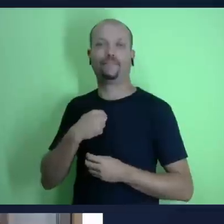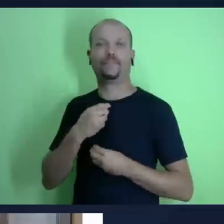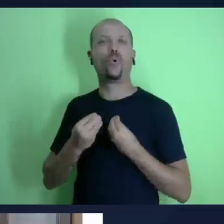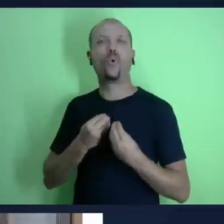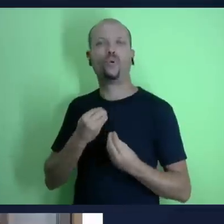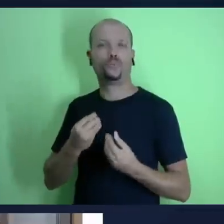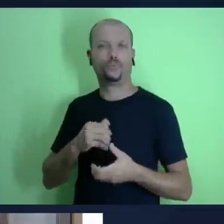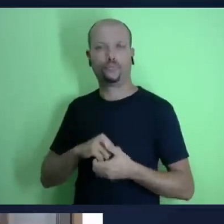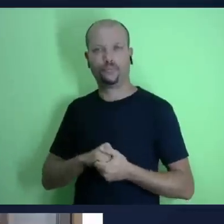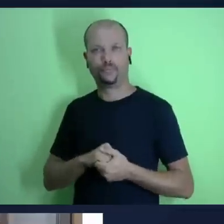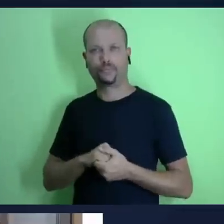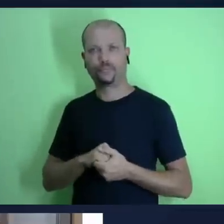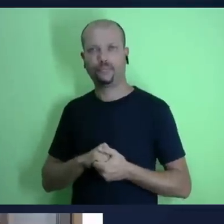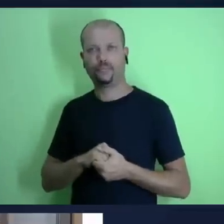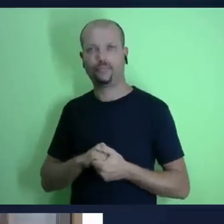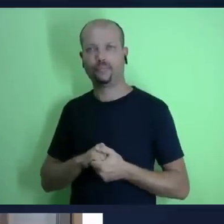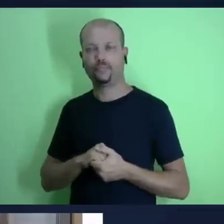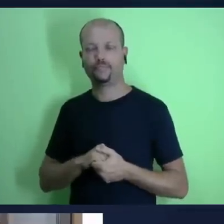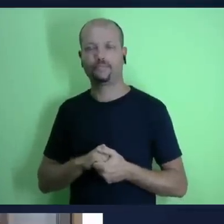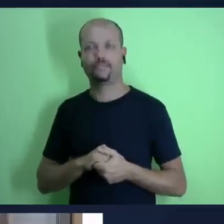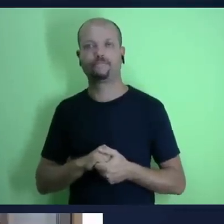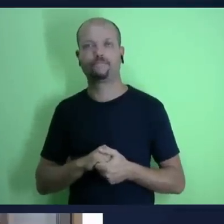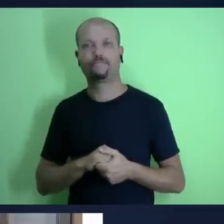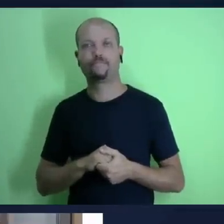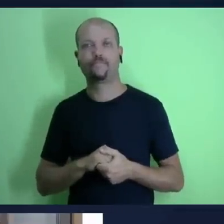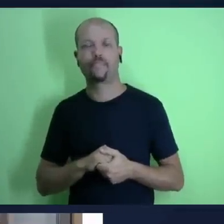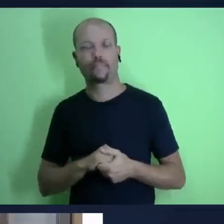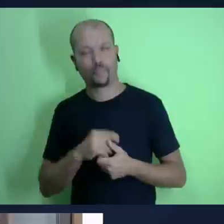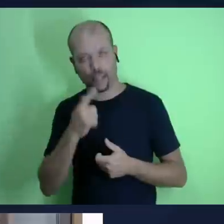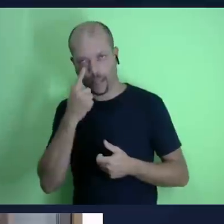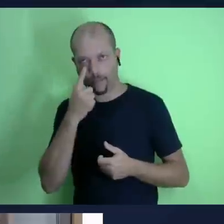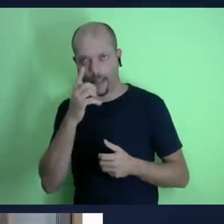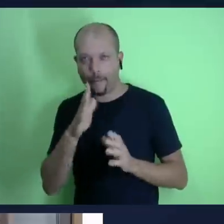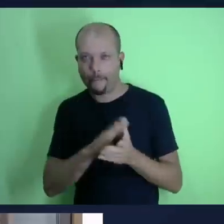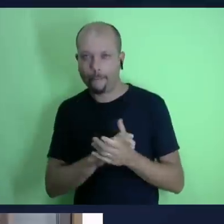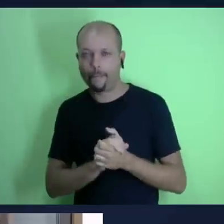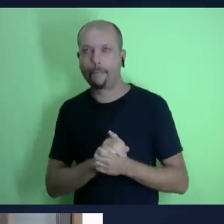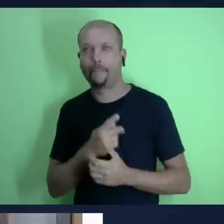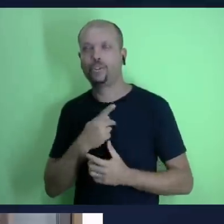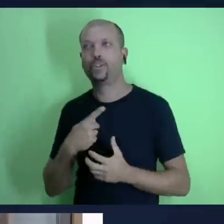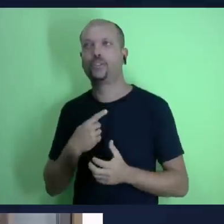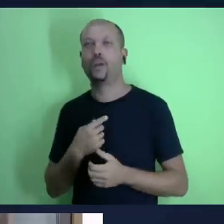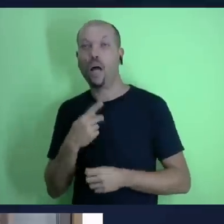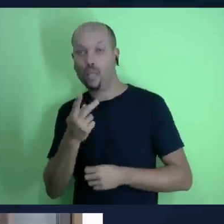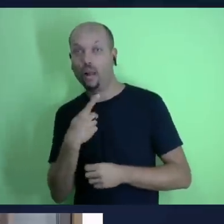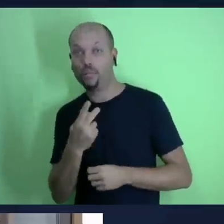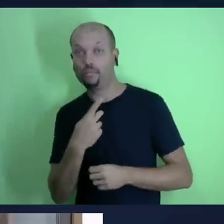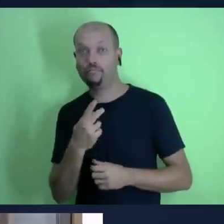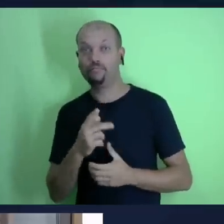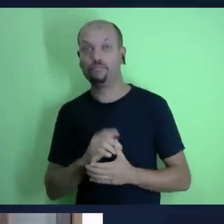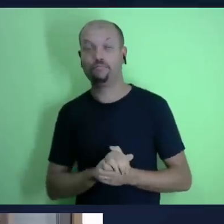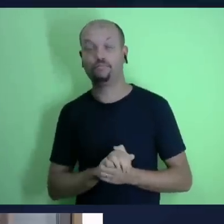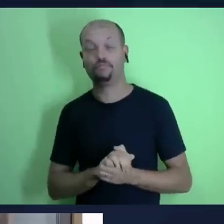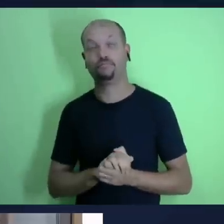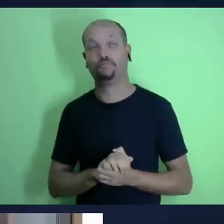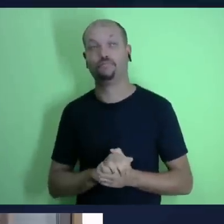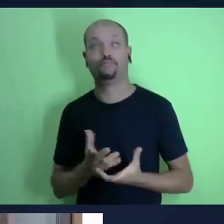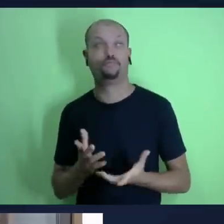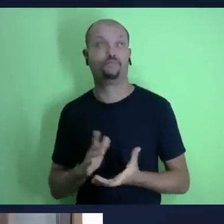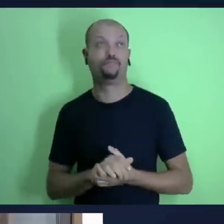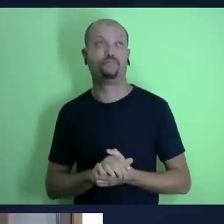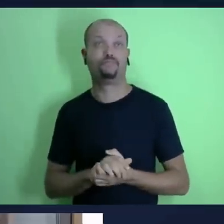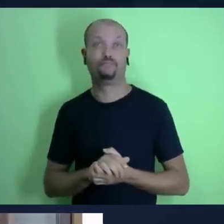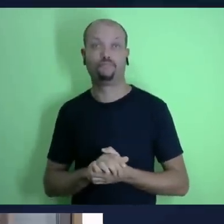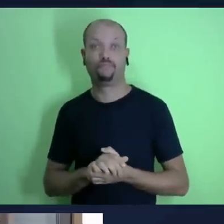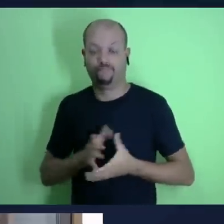a amar a deus e somos motivados a amar a deus porque ele nos amou primeiro e de que